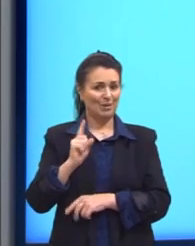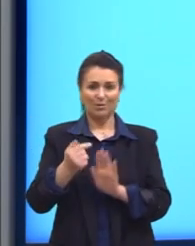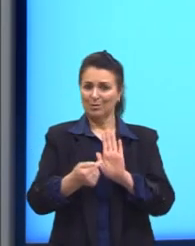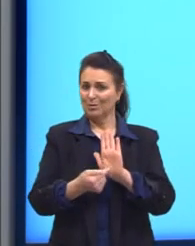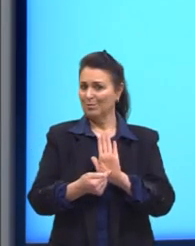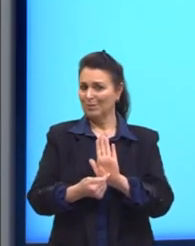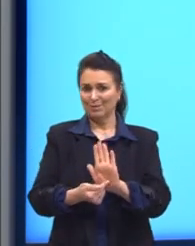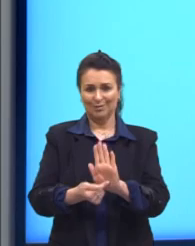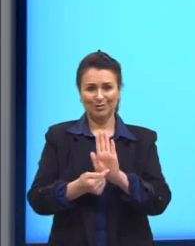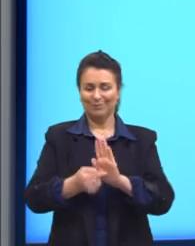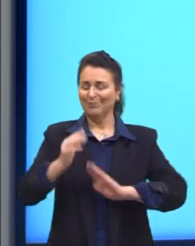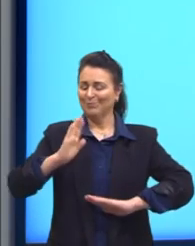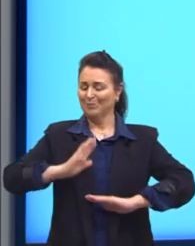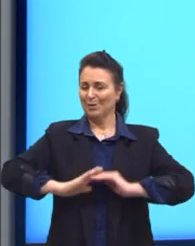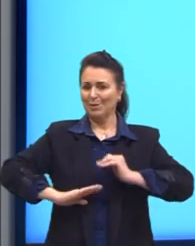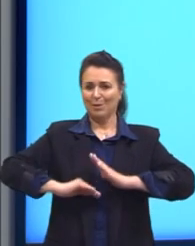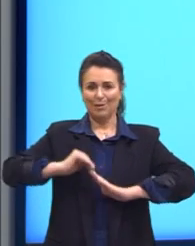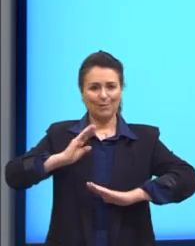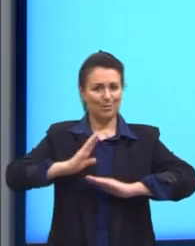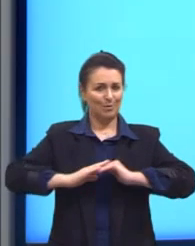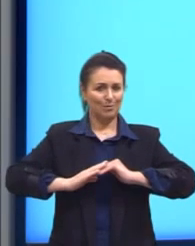aí na prática.